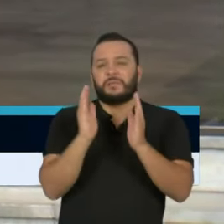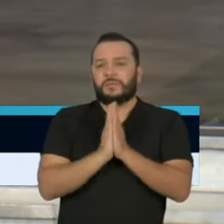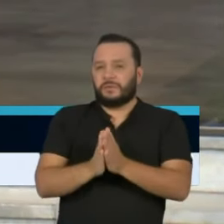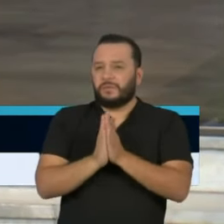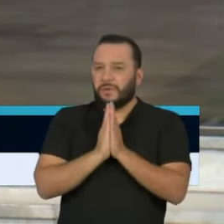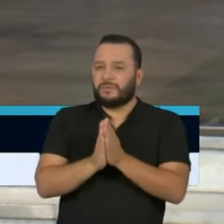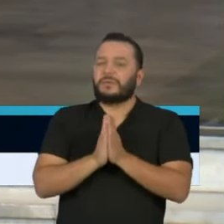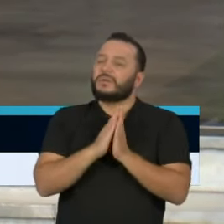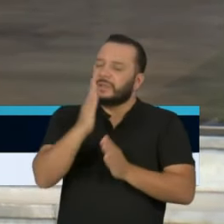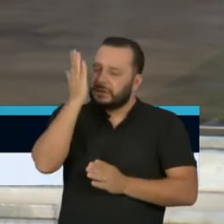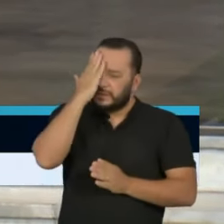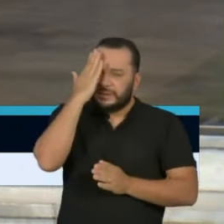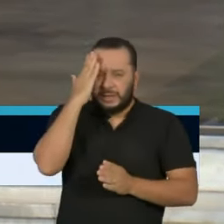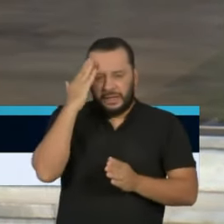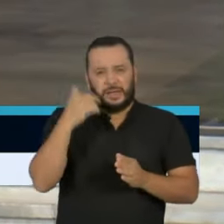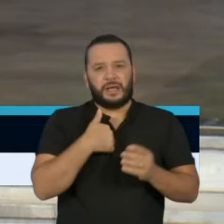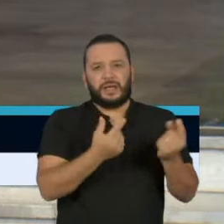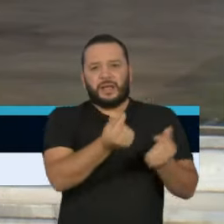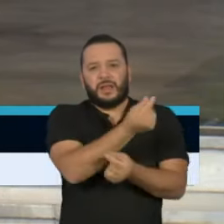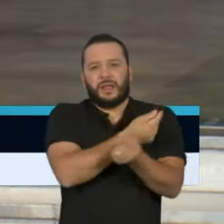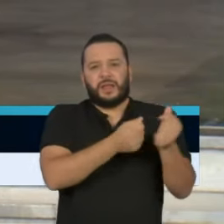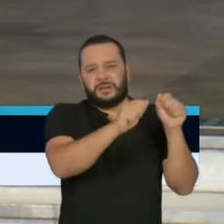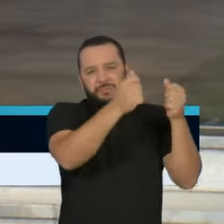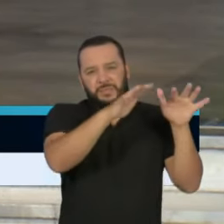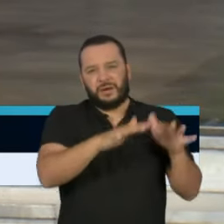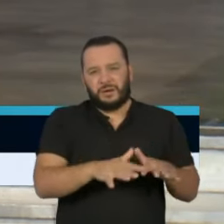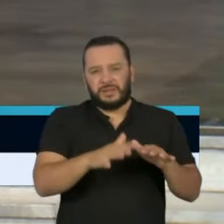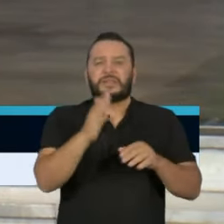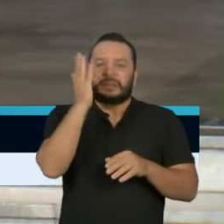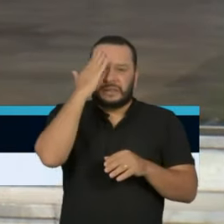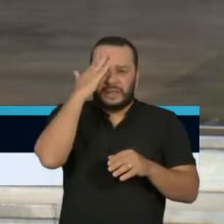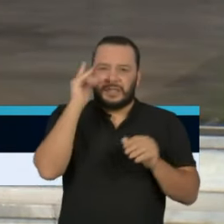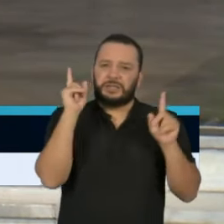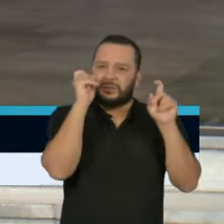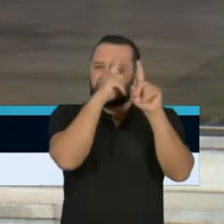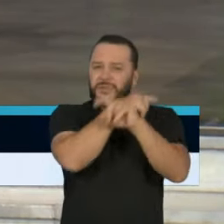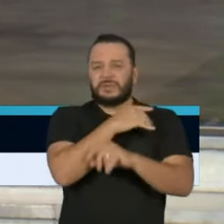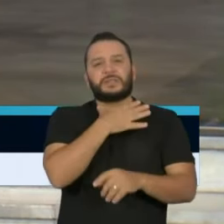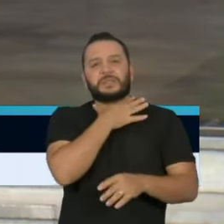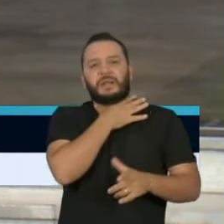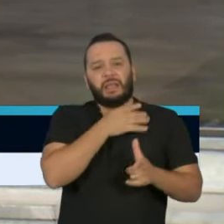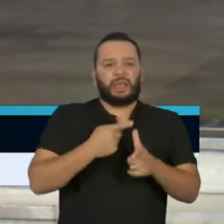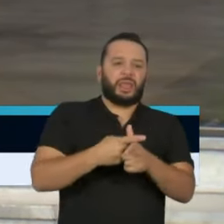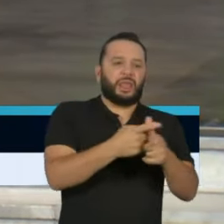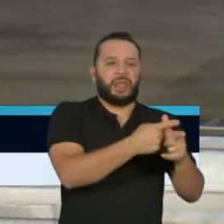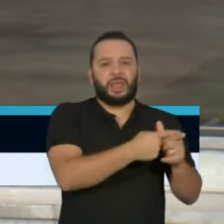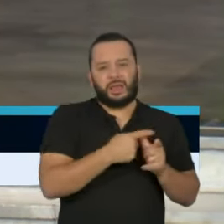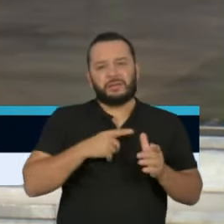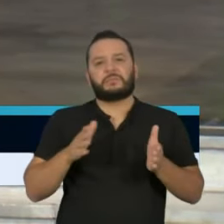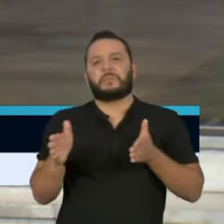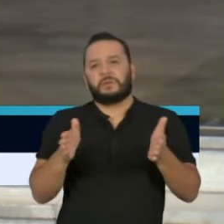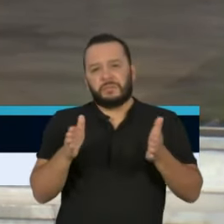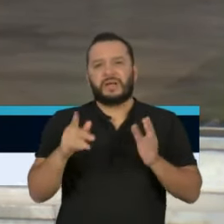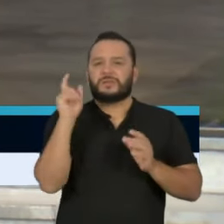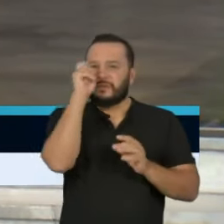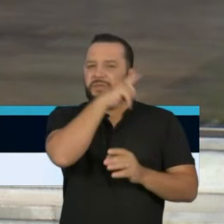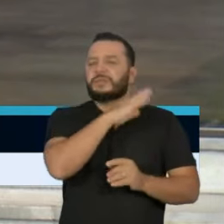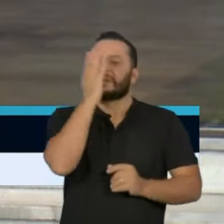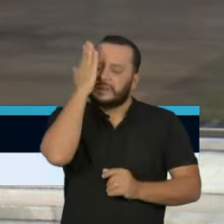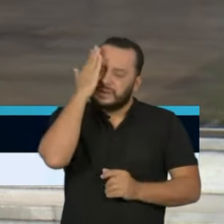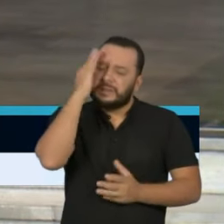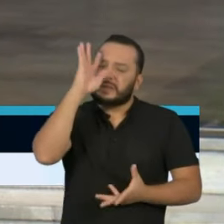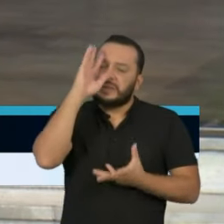a dimensão, as restrições e a dificuldade empresarial de um momento tão difícil, tão drástico quanto esse.